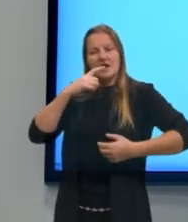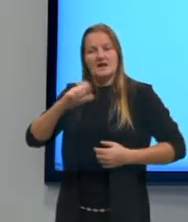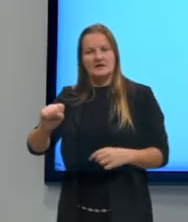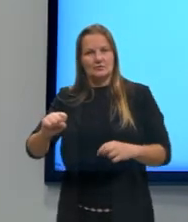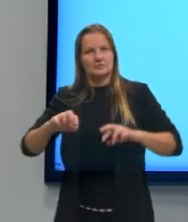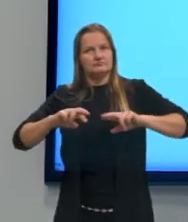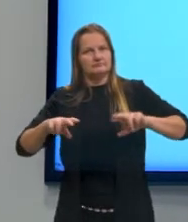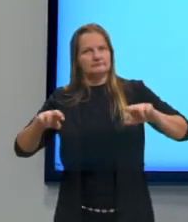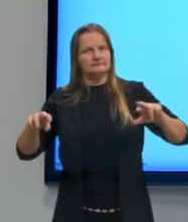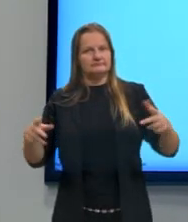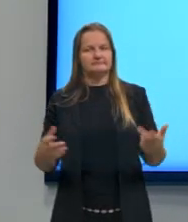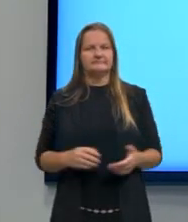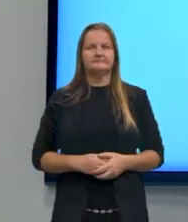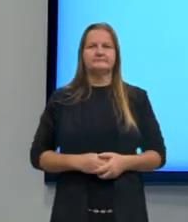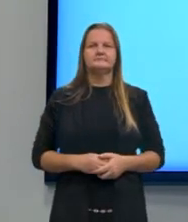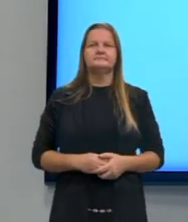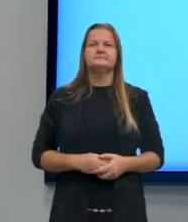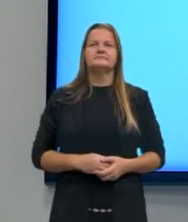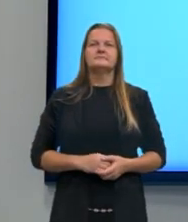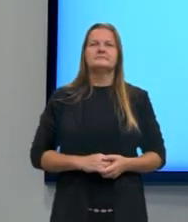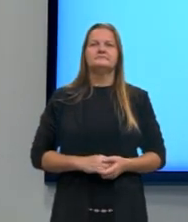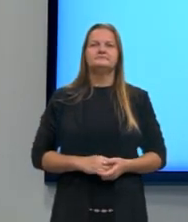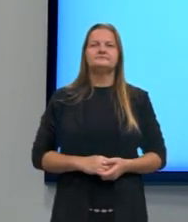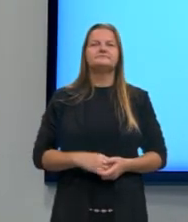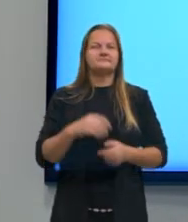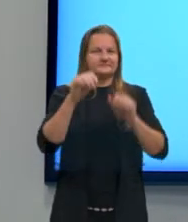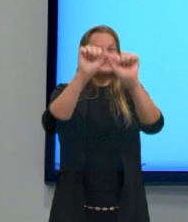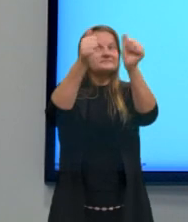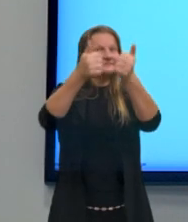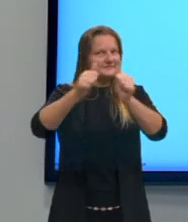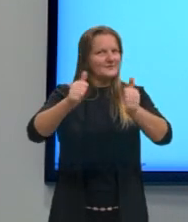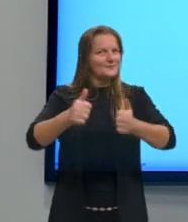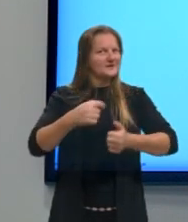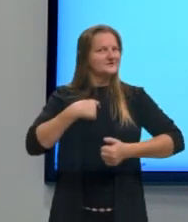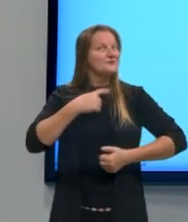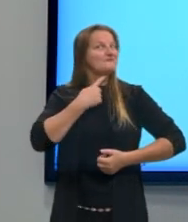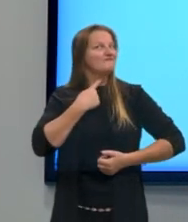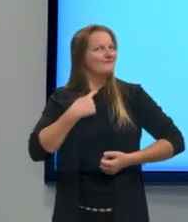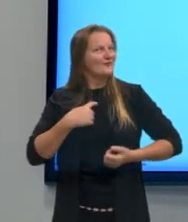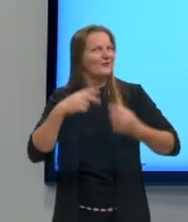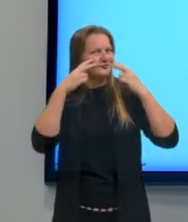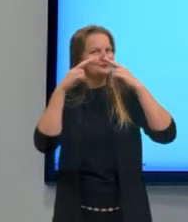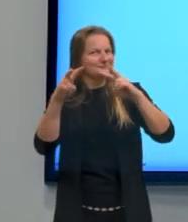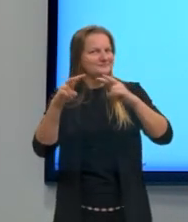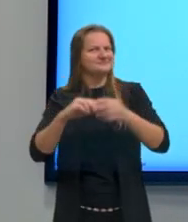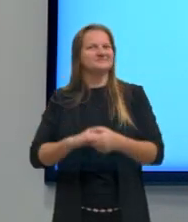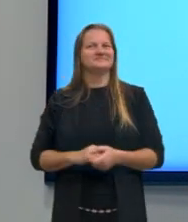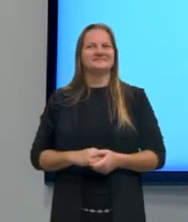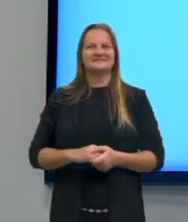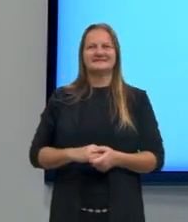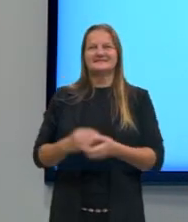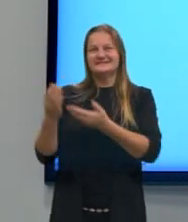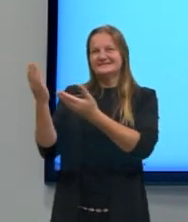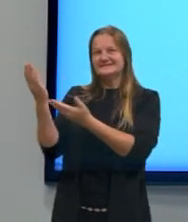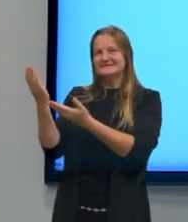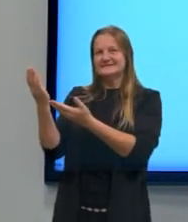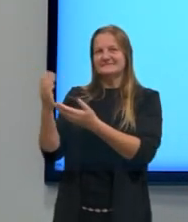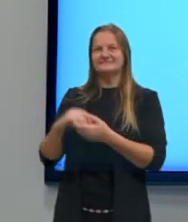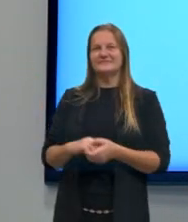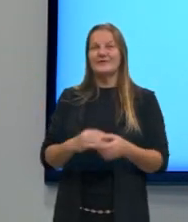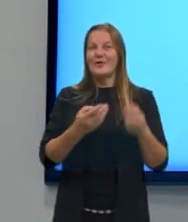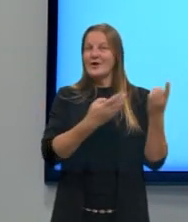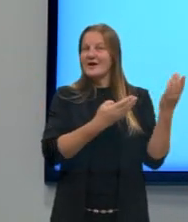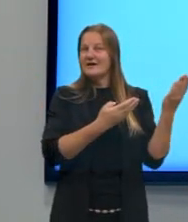diferentes. E daí aqui a gente tem também uma imagem que eu gosto bastante, que é, tem duas pessoas na